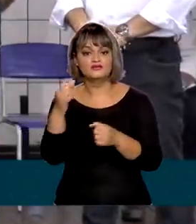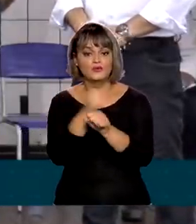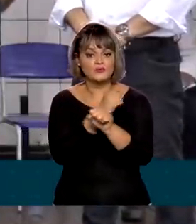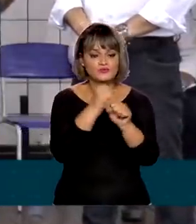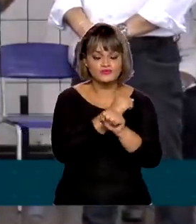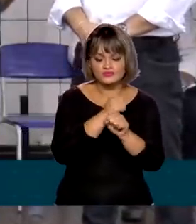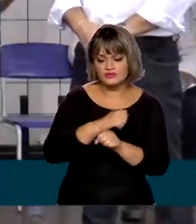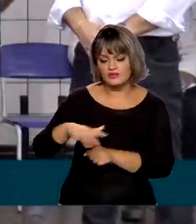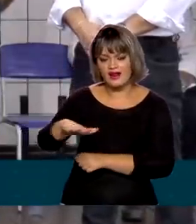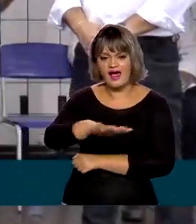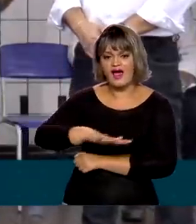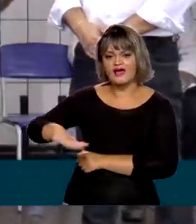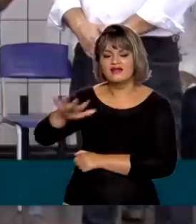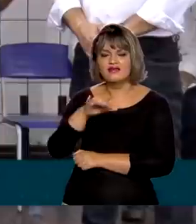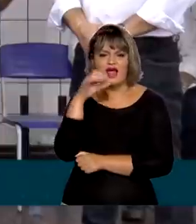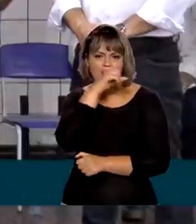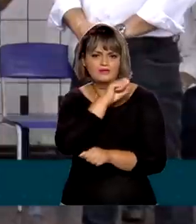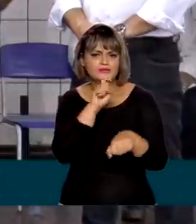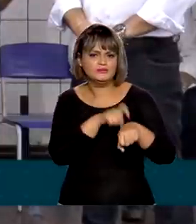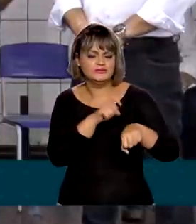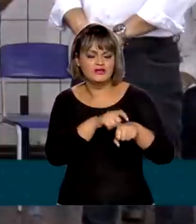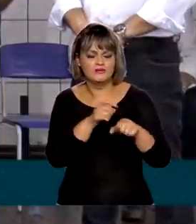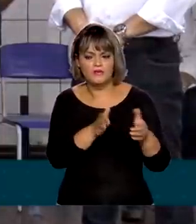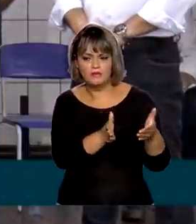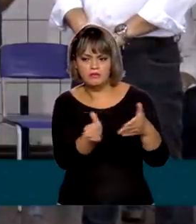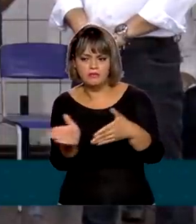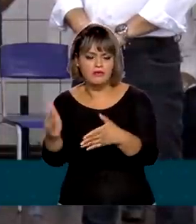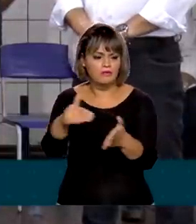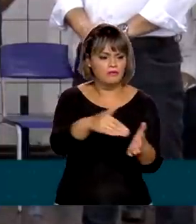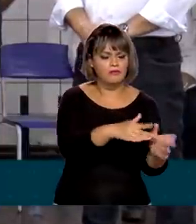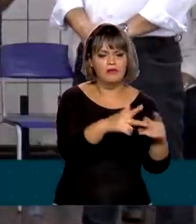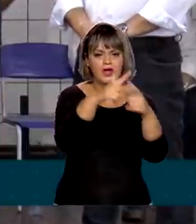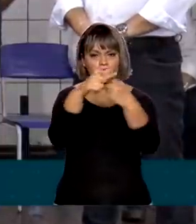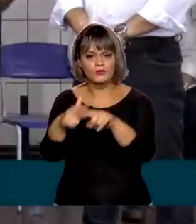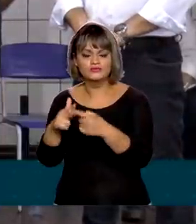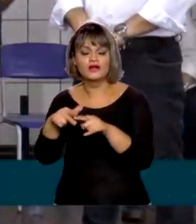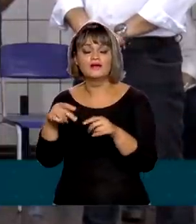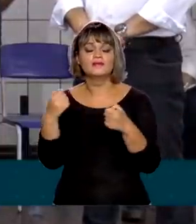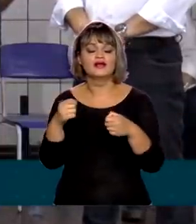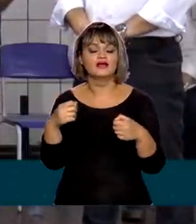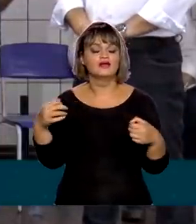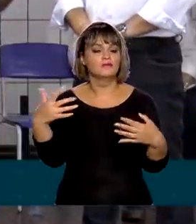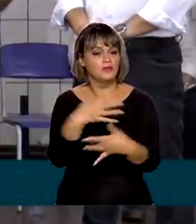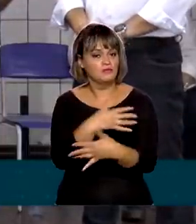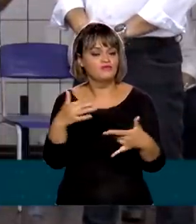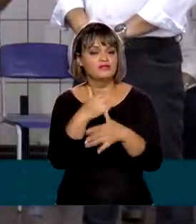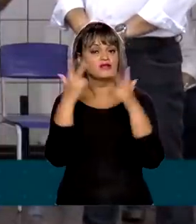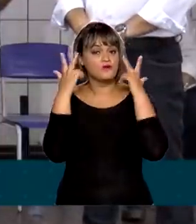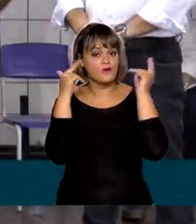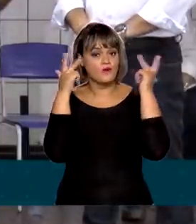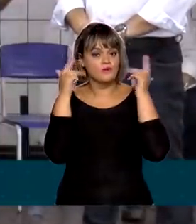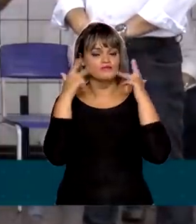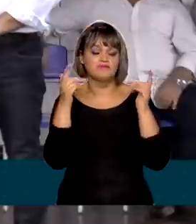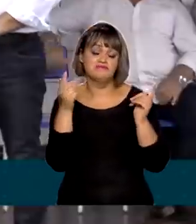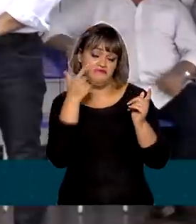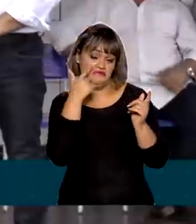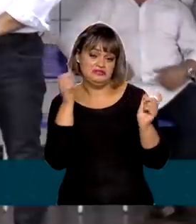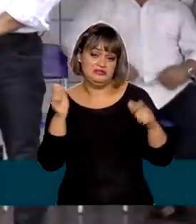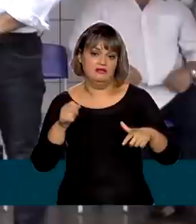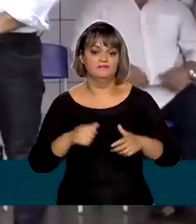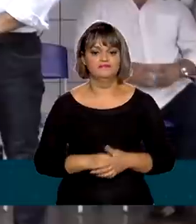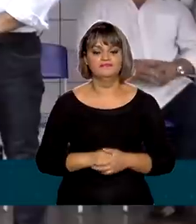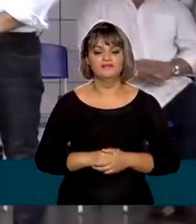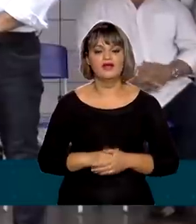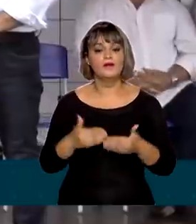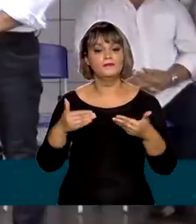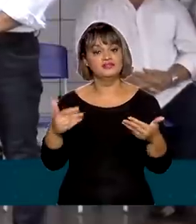nesse primeiro momento de curto prazo, dos desvios nas nossas rodovias para manter o fluxo normal na medida do possível. O